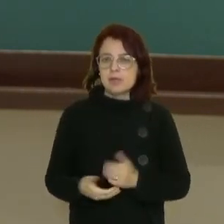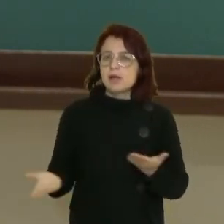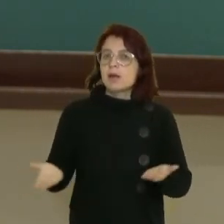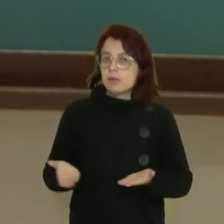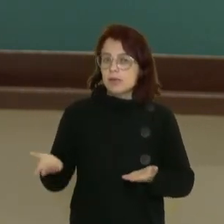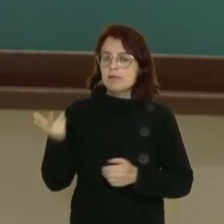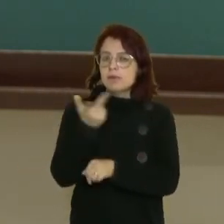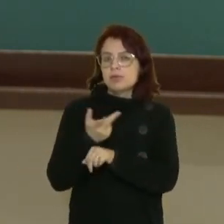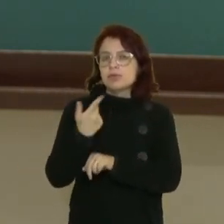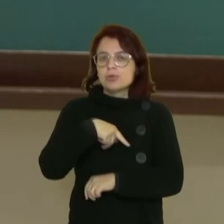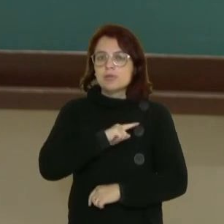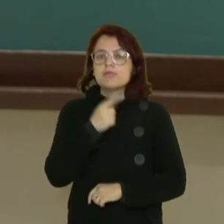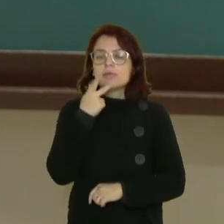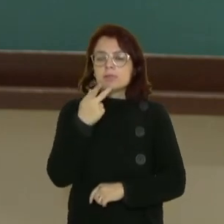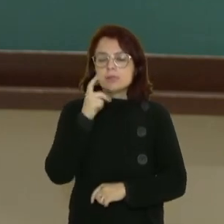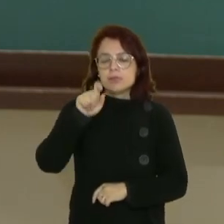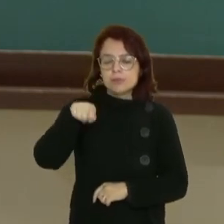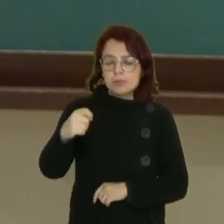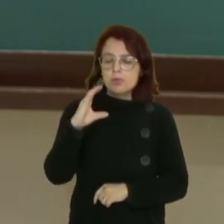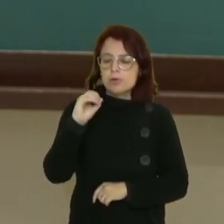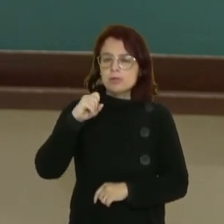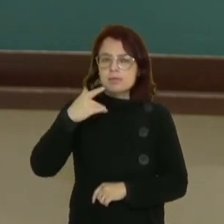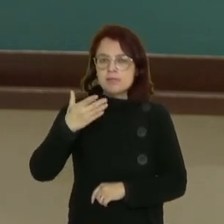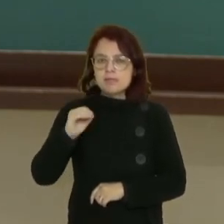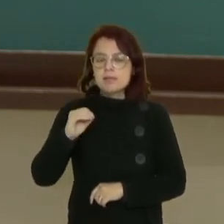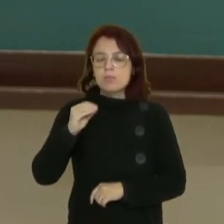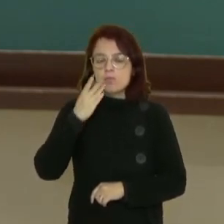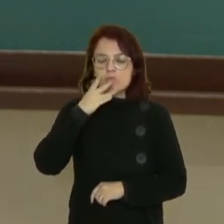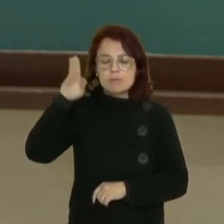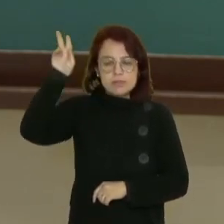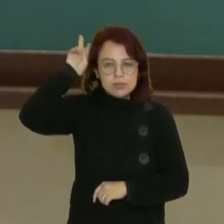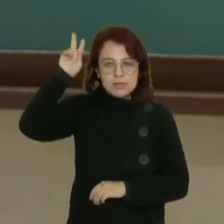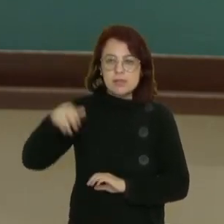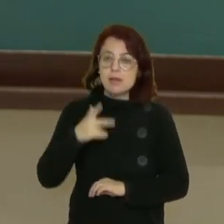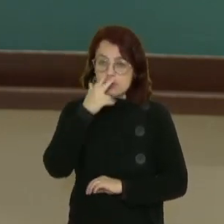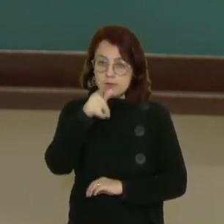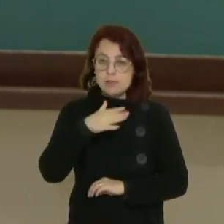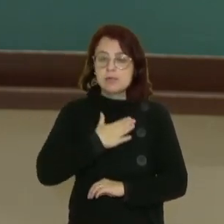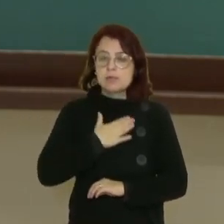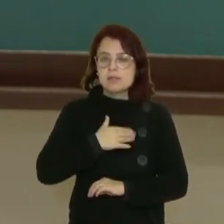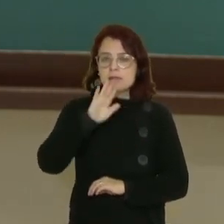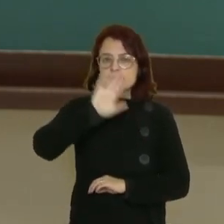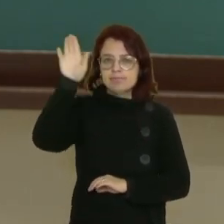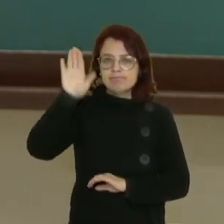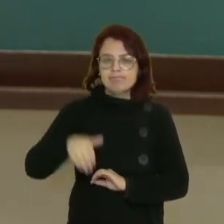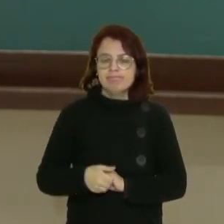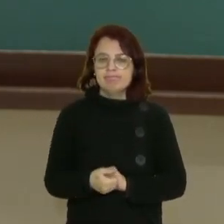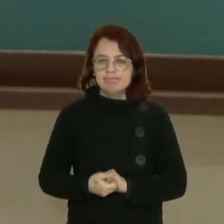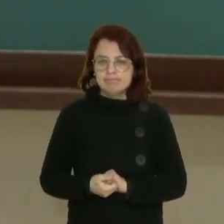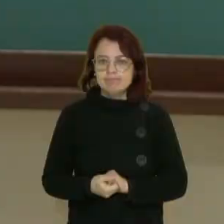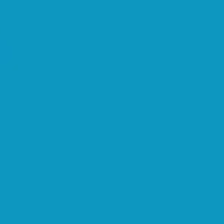neste vídeo falamos sobre cosmovisão indígena. Espero que vocês tenham gostado e até breve.